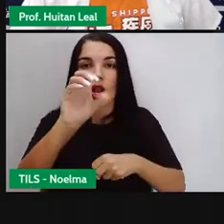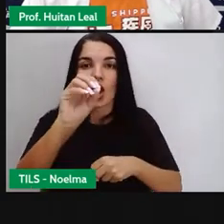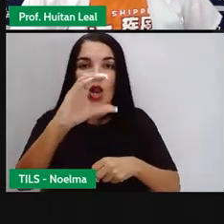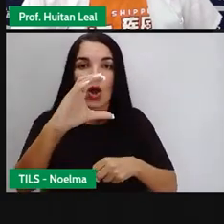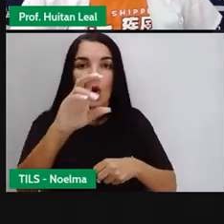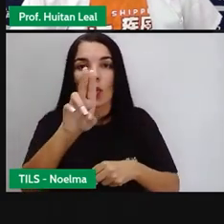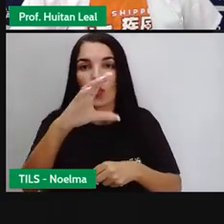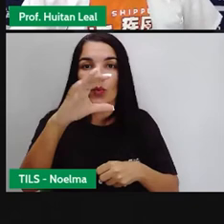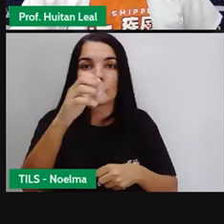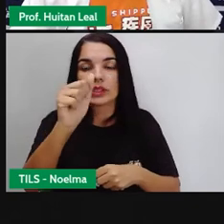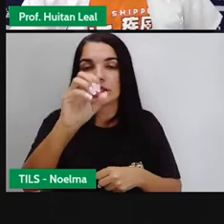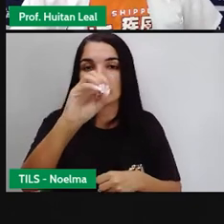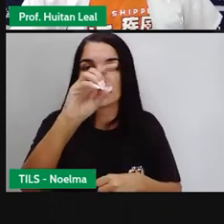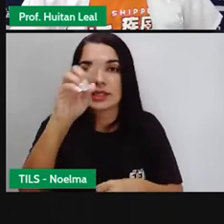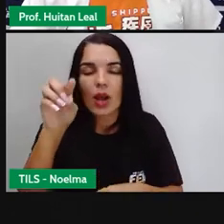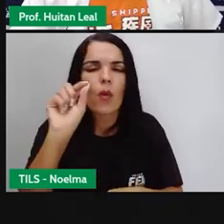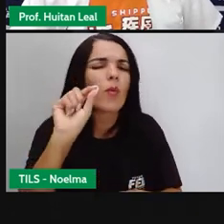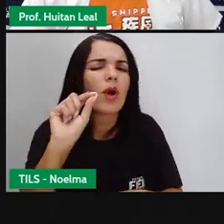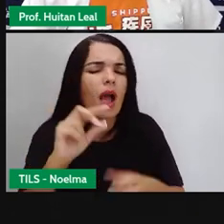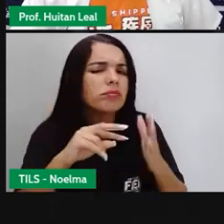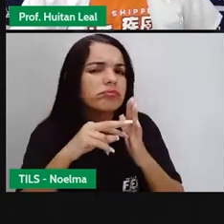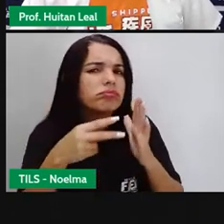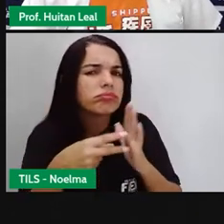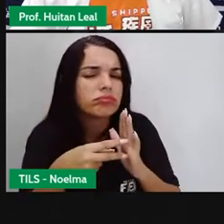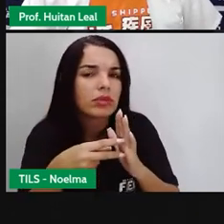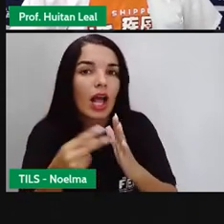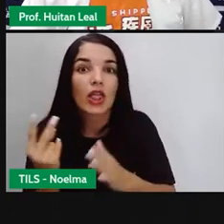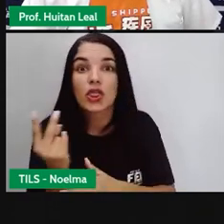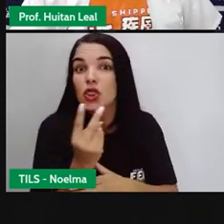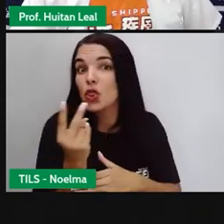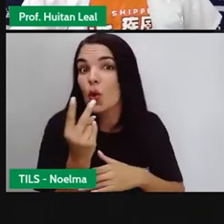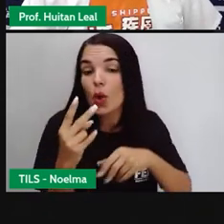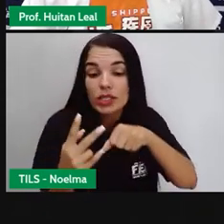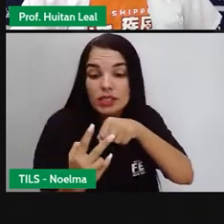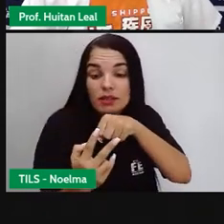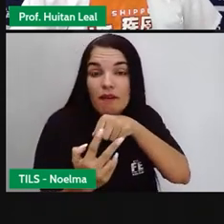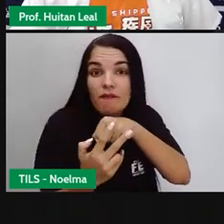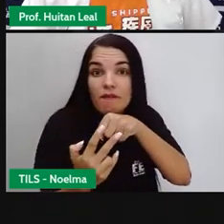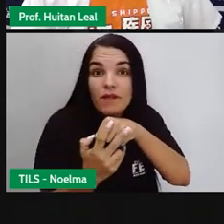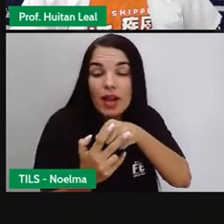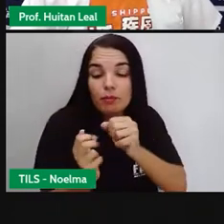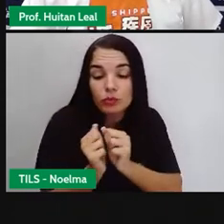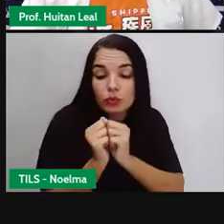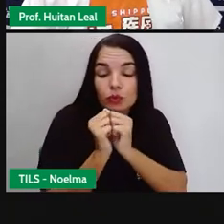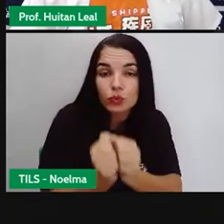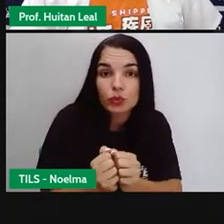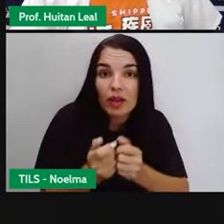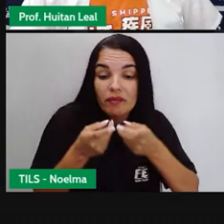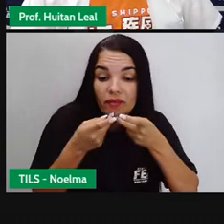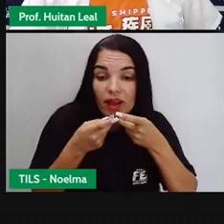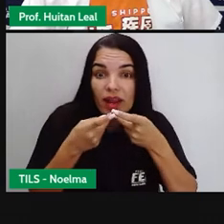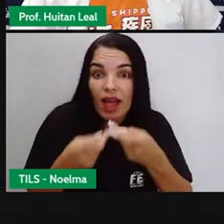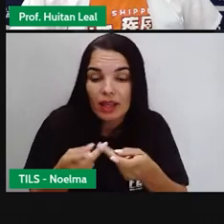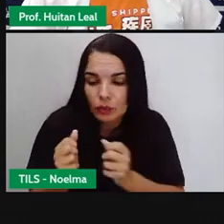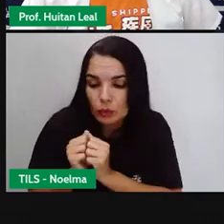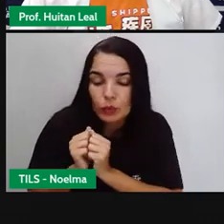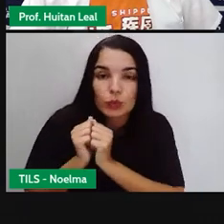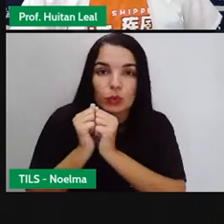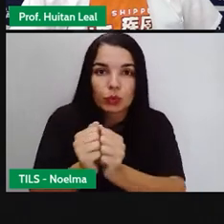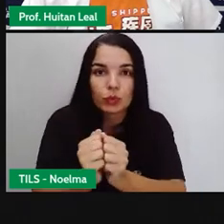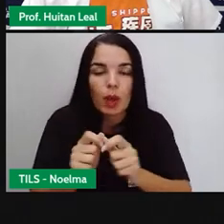verbos juntos, pronunciados simultaneamente, mas que eles